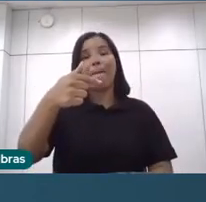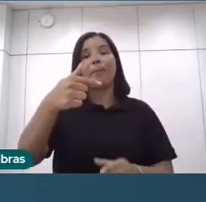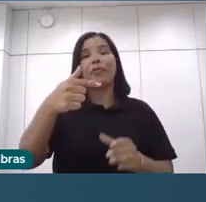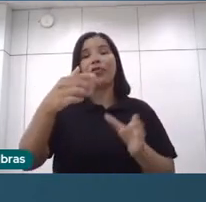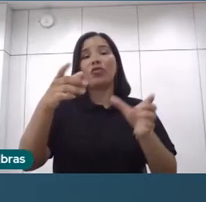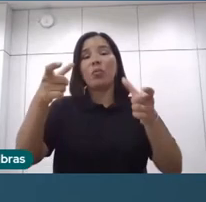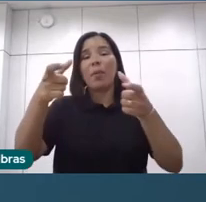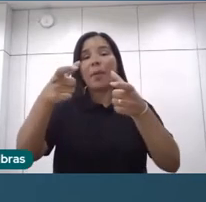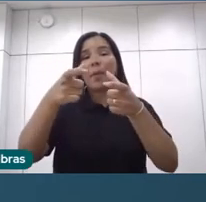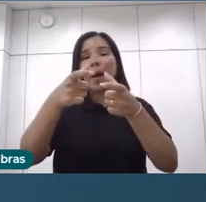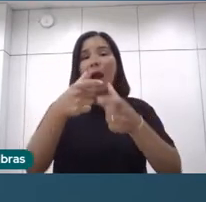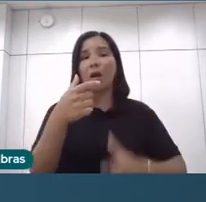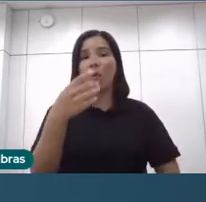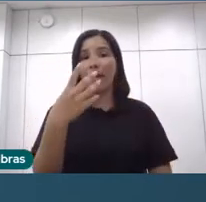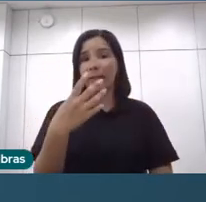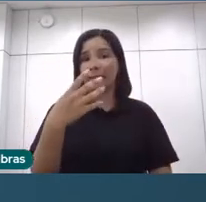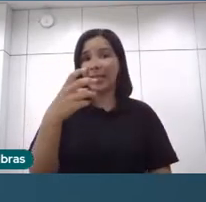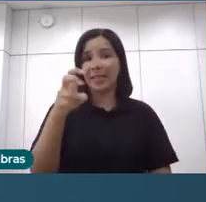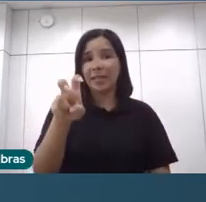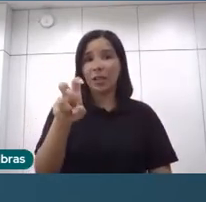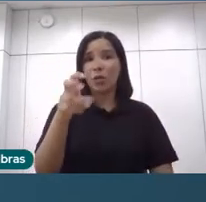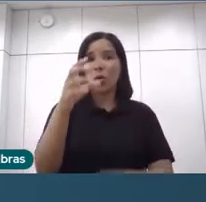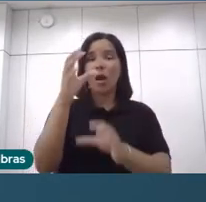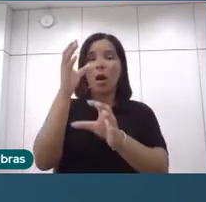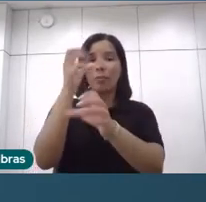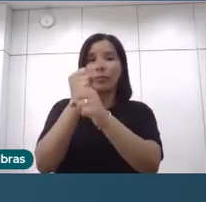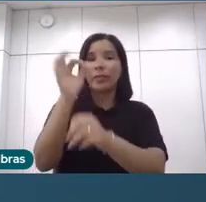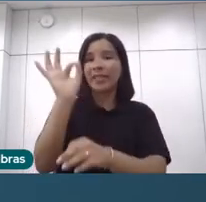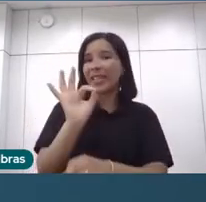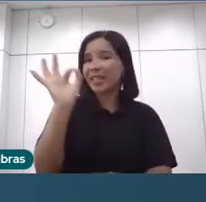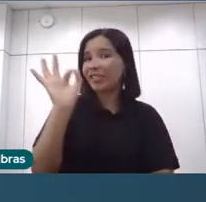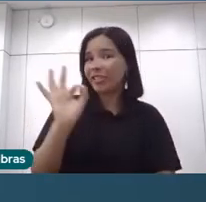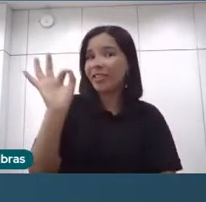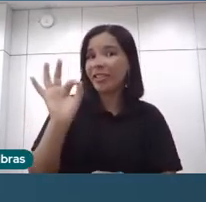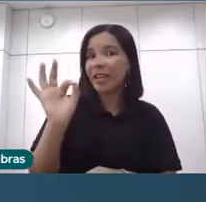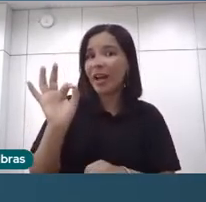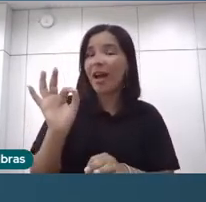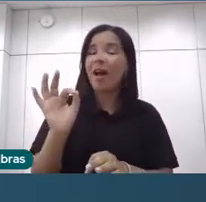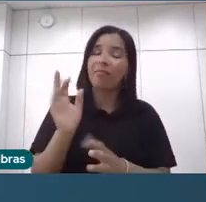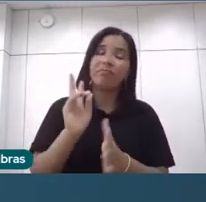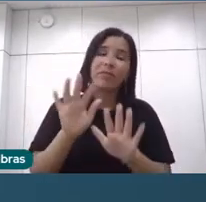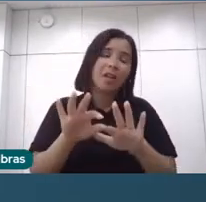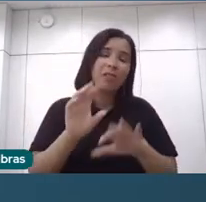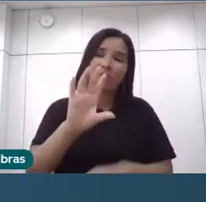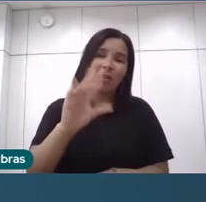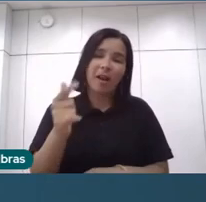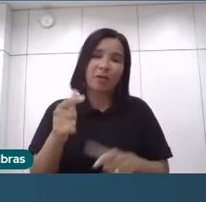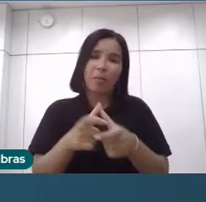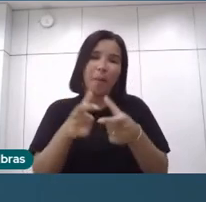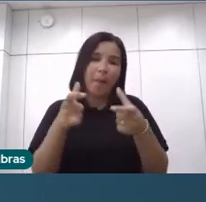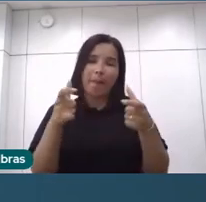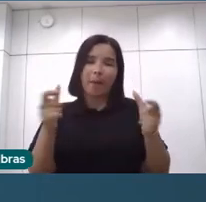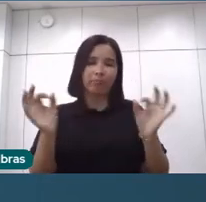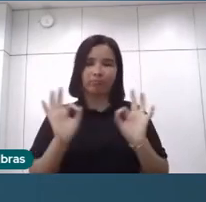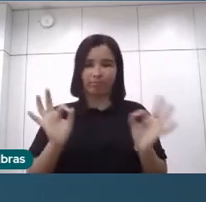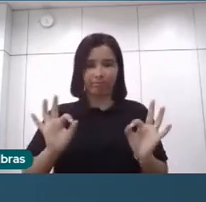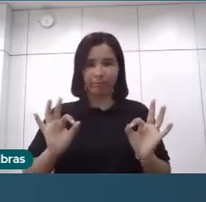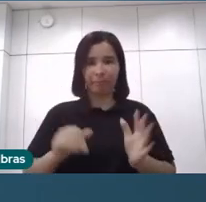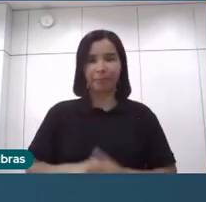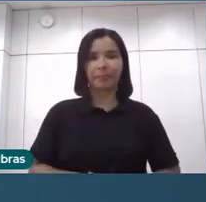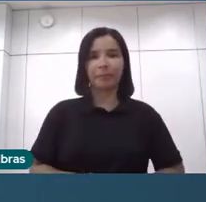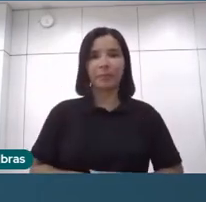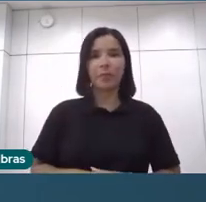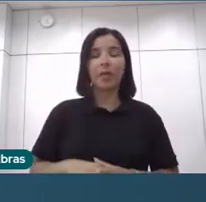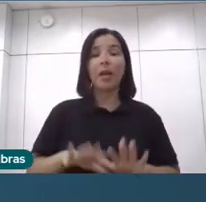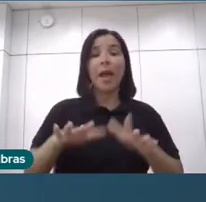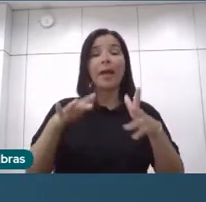de significância estatística ali na queda, mas o fato é que não aumentou, isso é claro, né? Então, e as mulheres